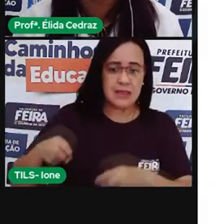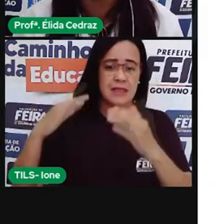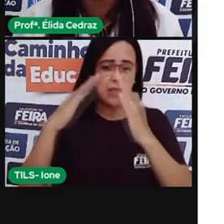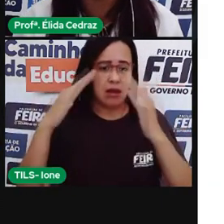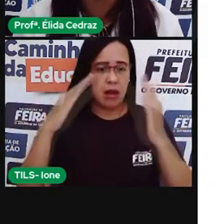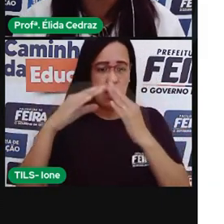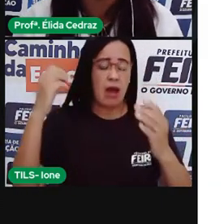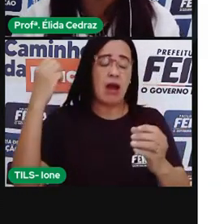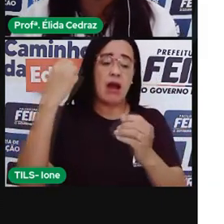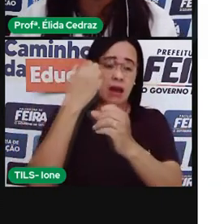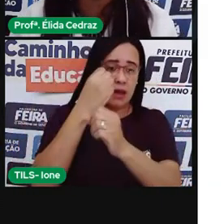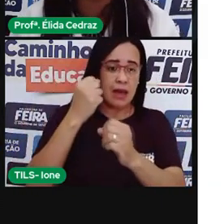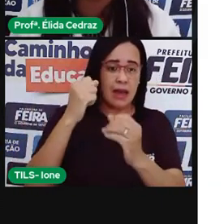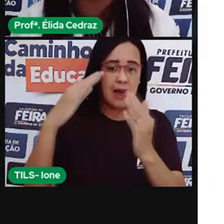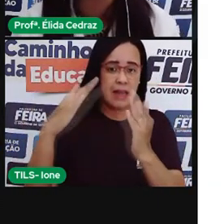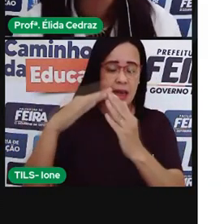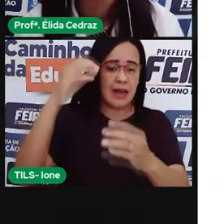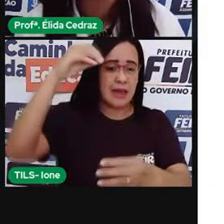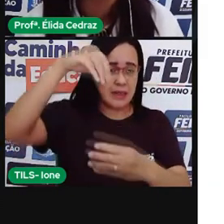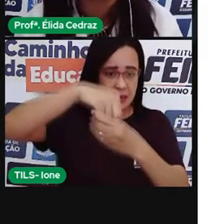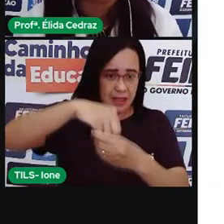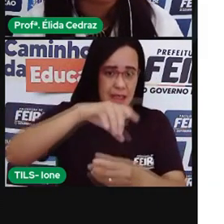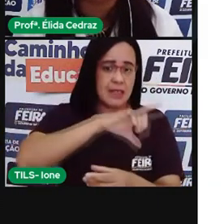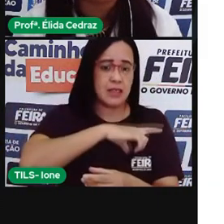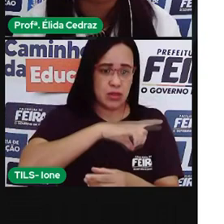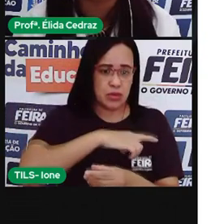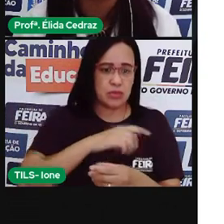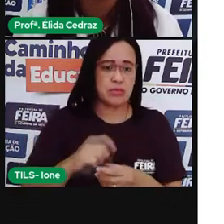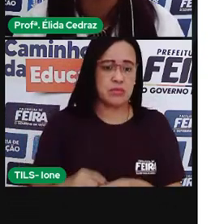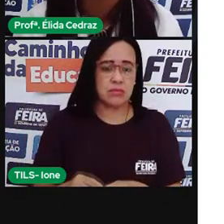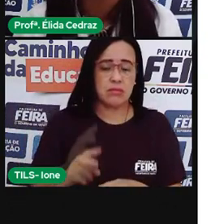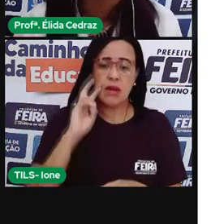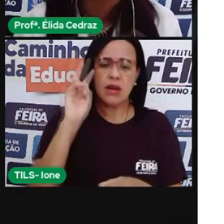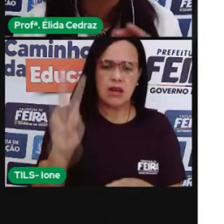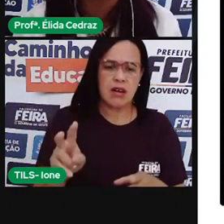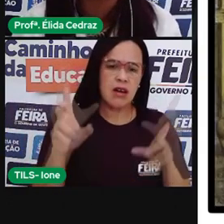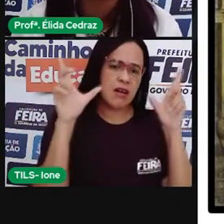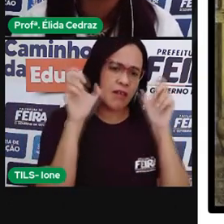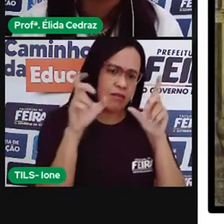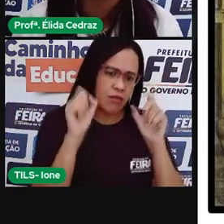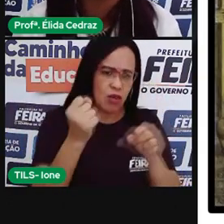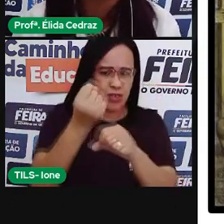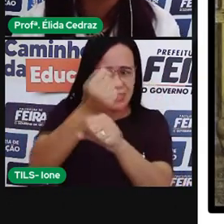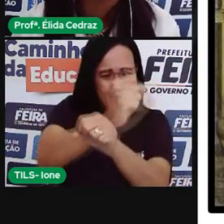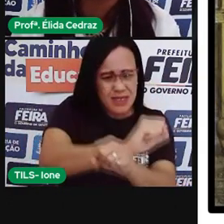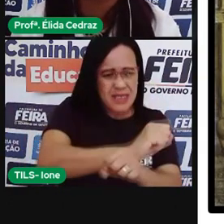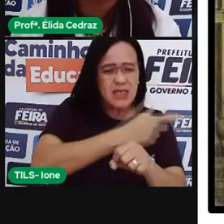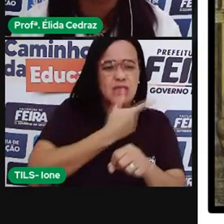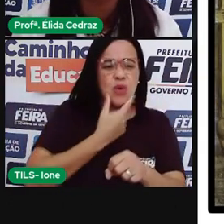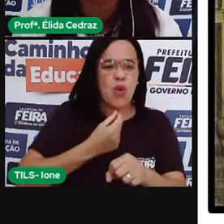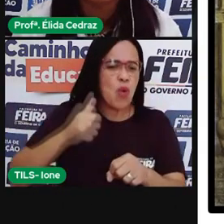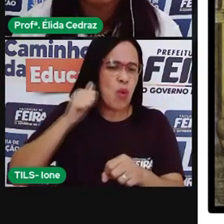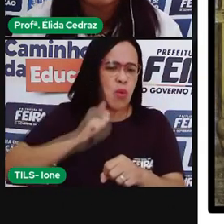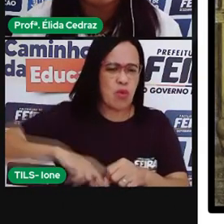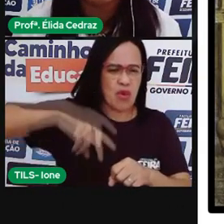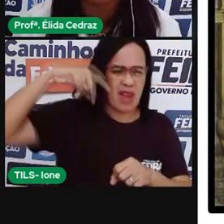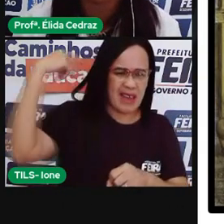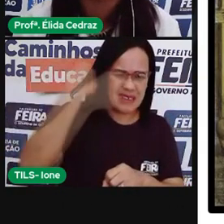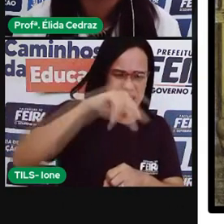Aqui você vê imagens deles serão trazidos da África, foram transportados nos navios